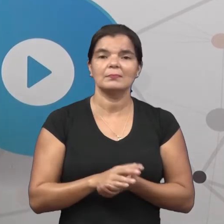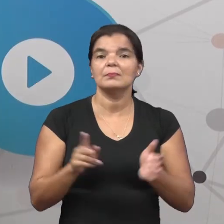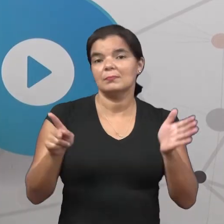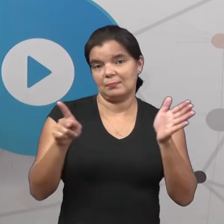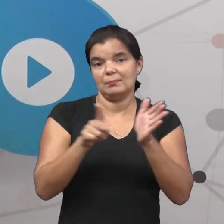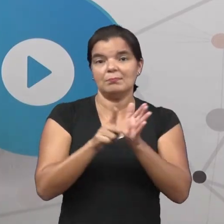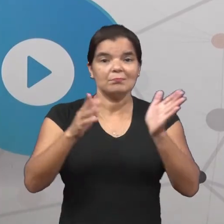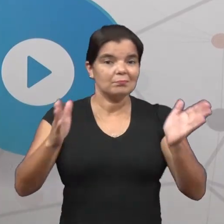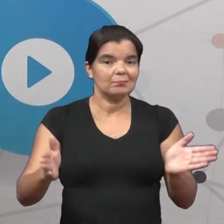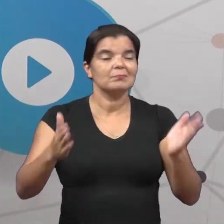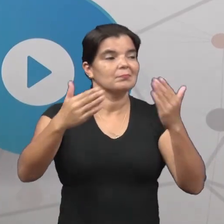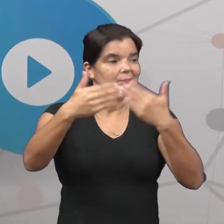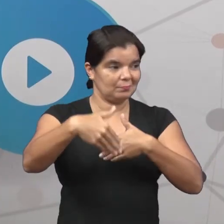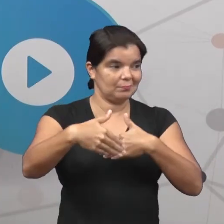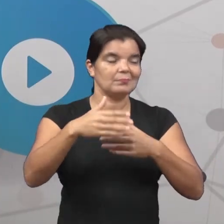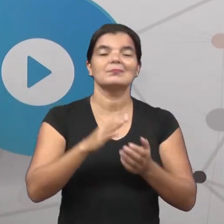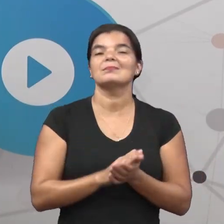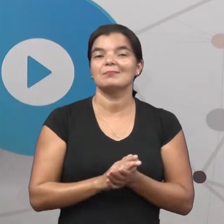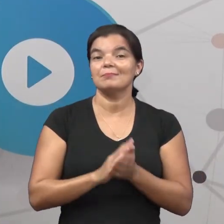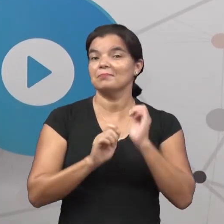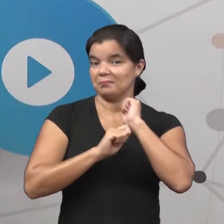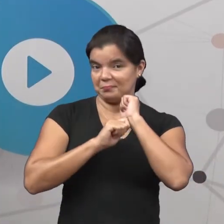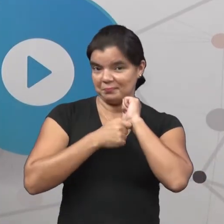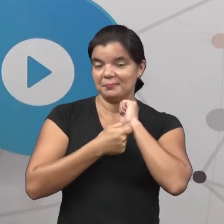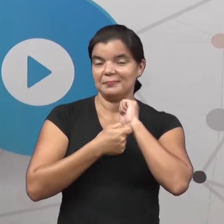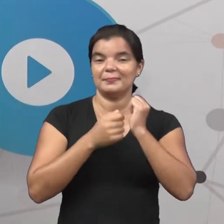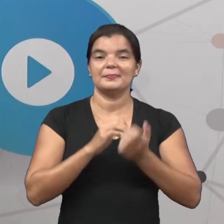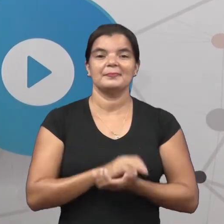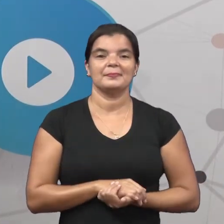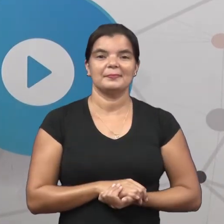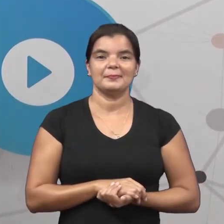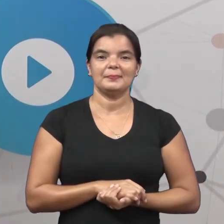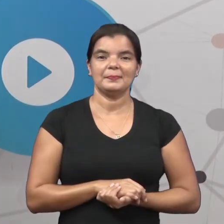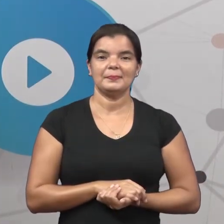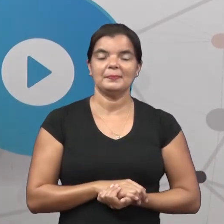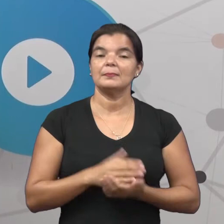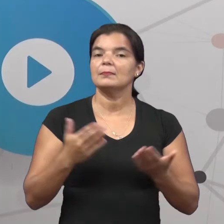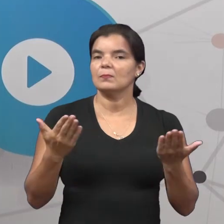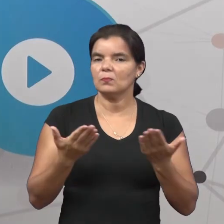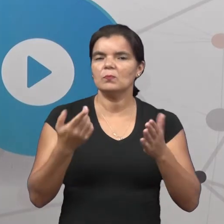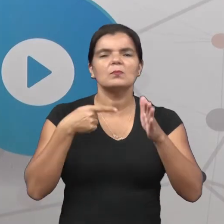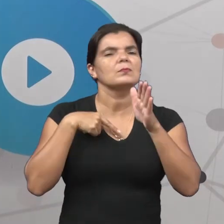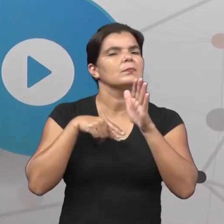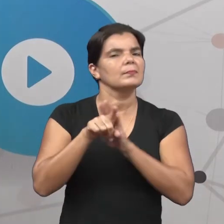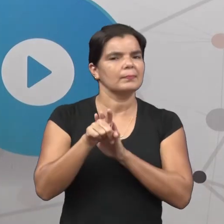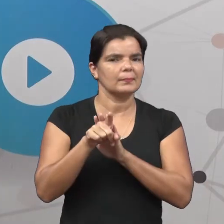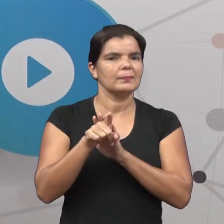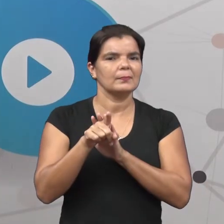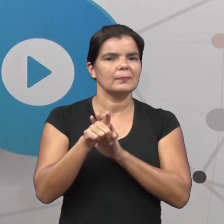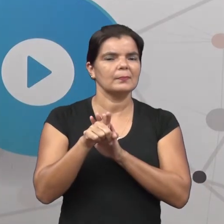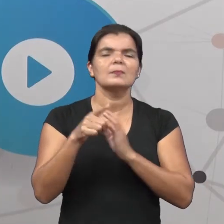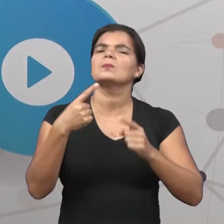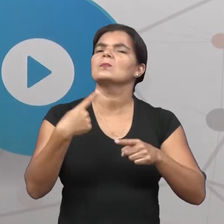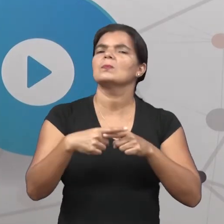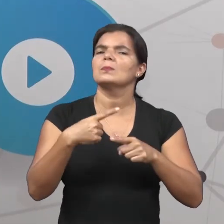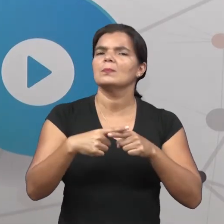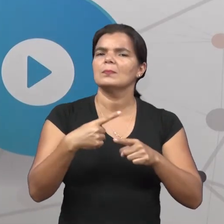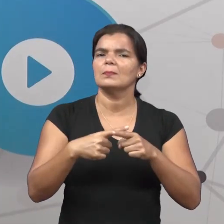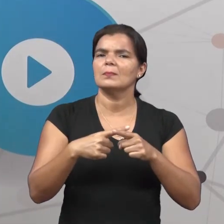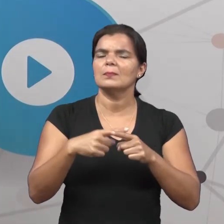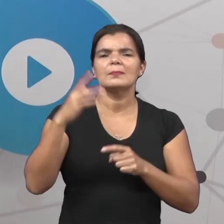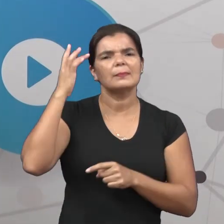caixa. A caixa dos mistérios. E agora eu pergunto, por que será